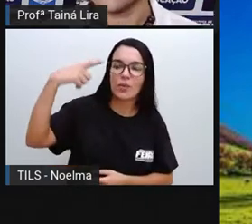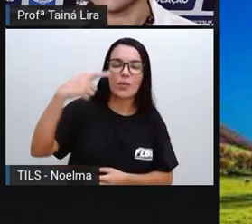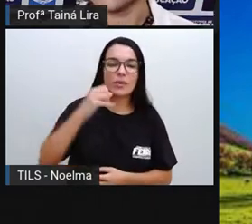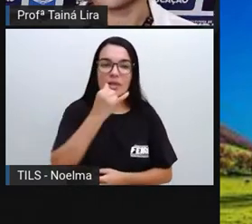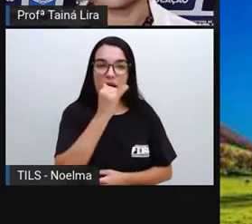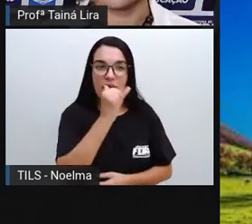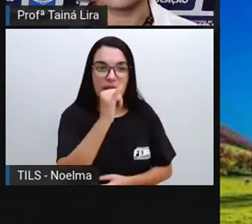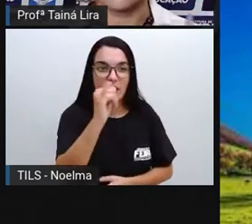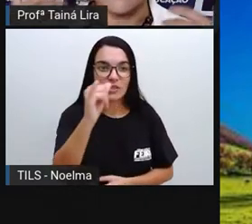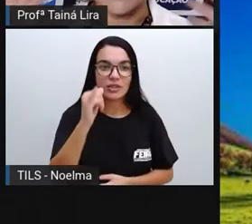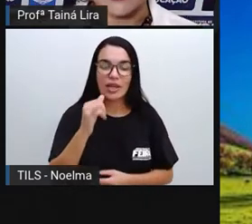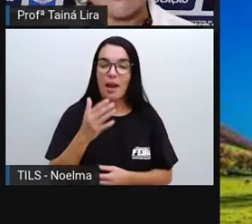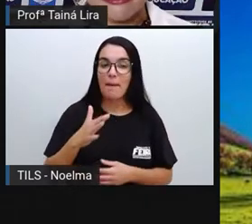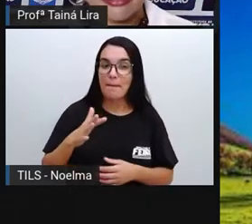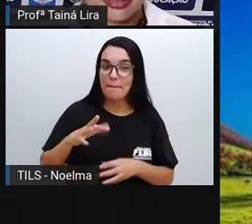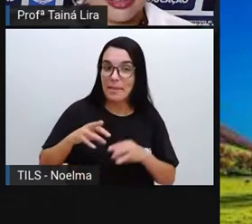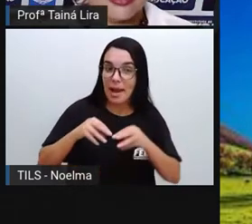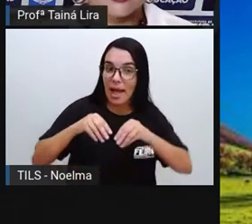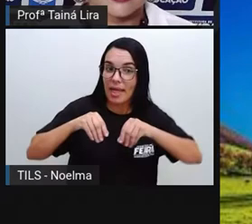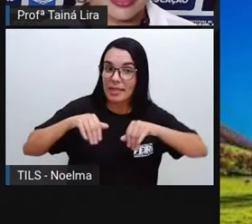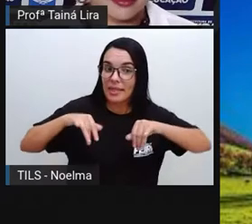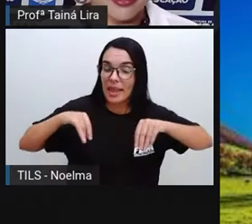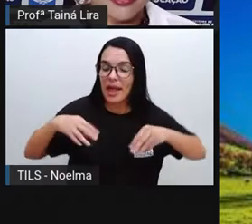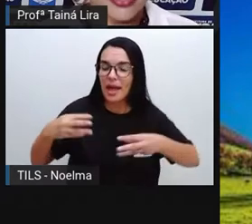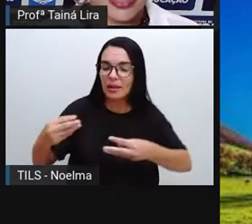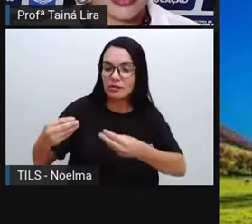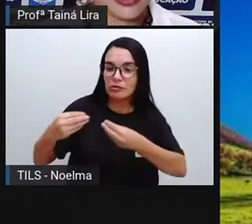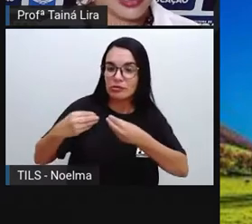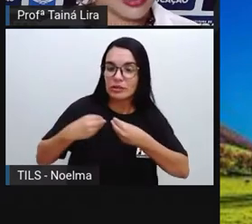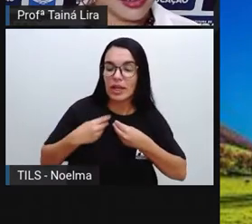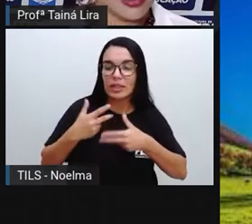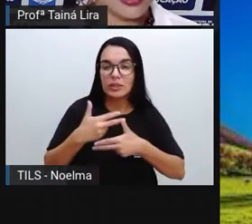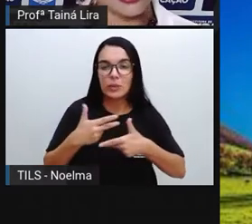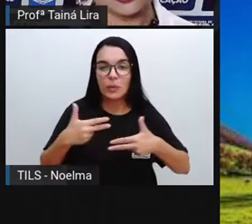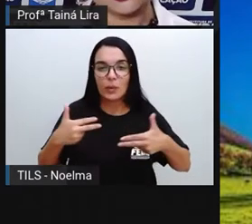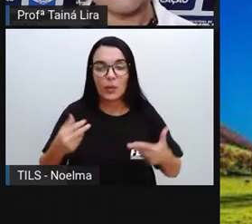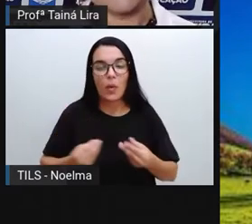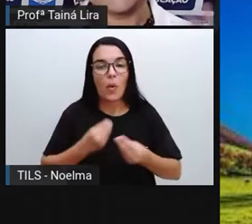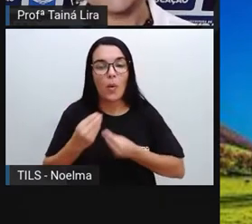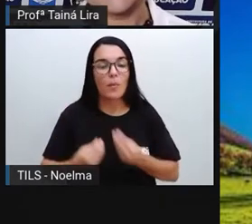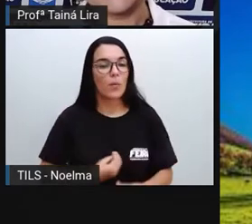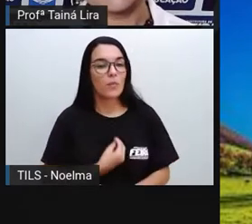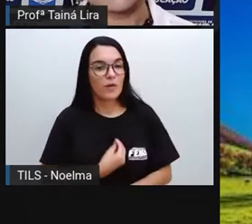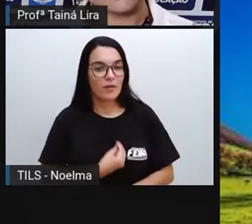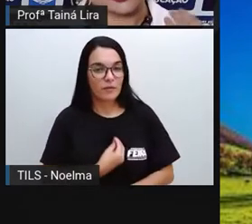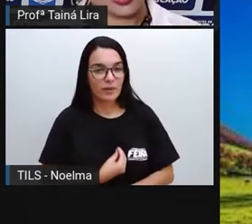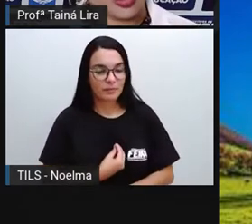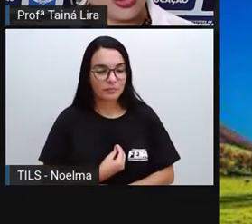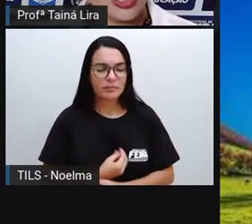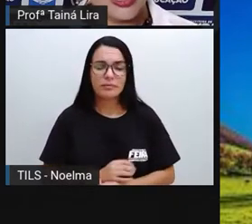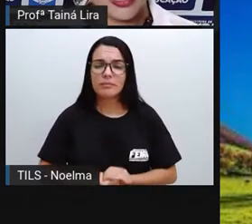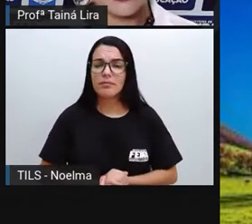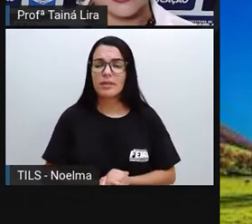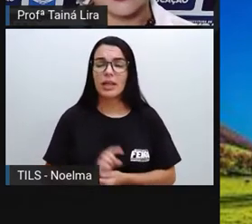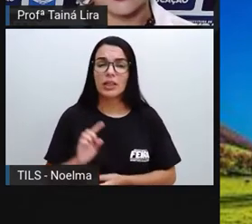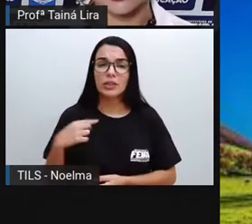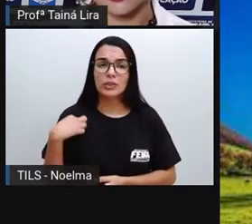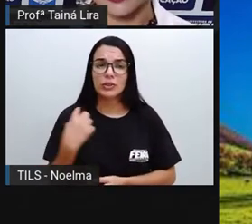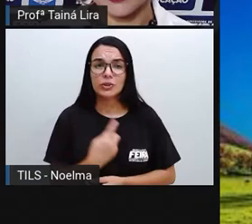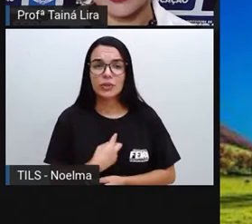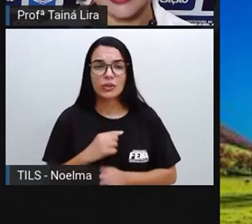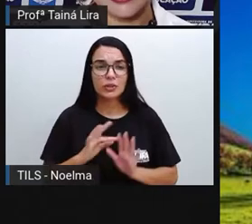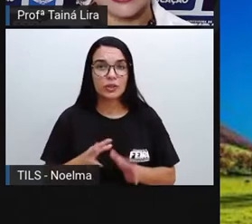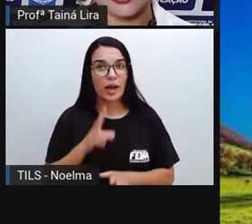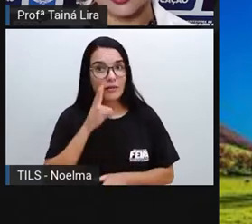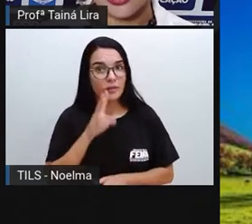Condições aí para que a gente possa sobreviver, tá bom? Aqui na terra, né? Nós já vimos, né? Que sem o sol, a terra seria